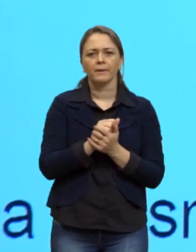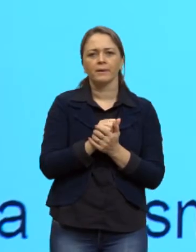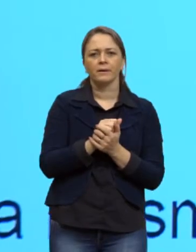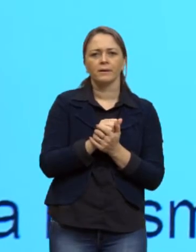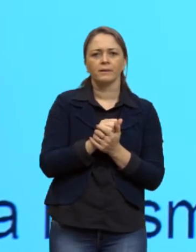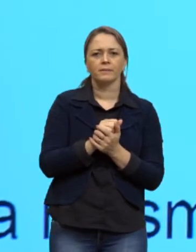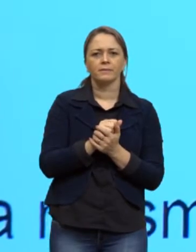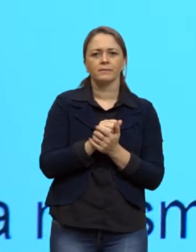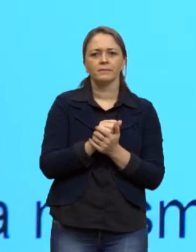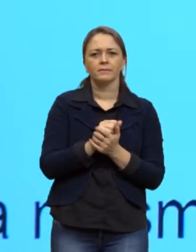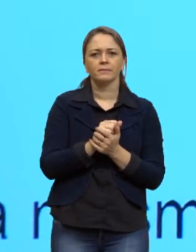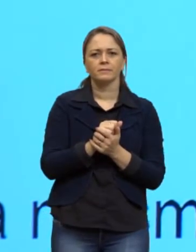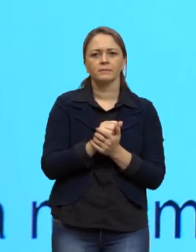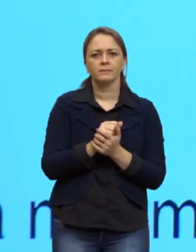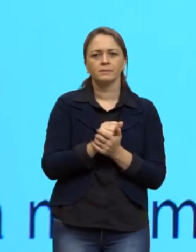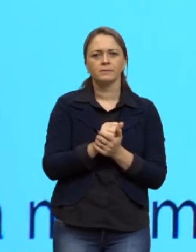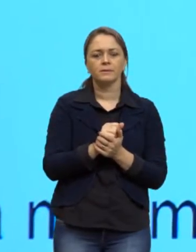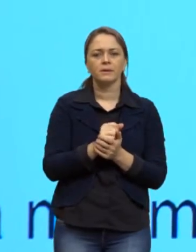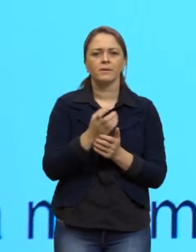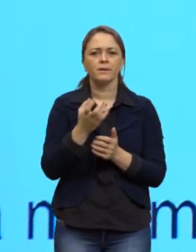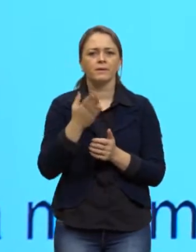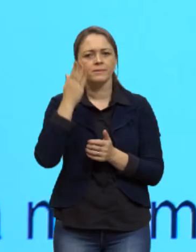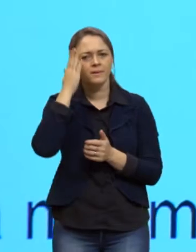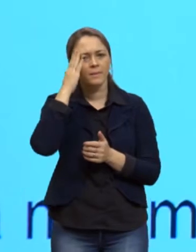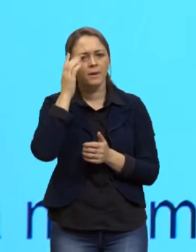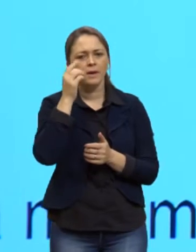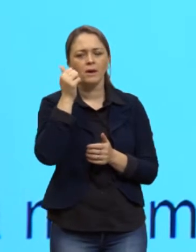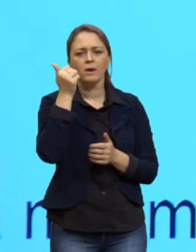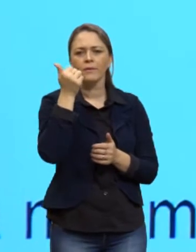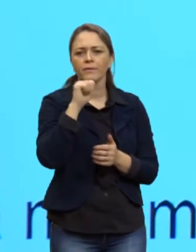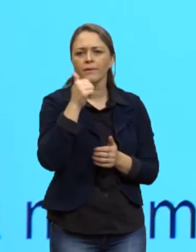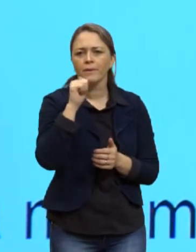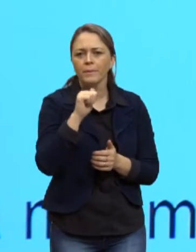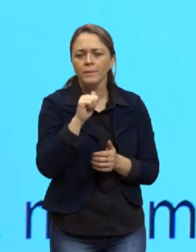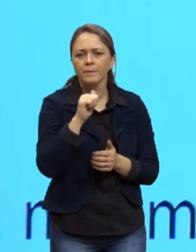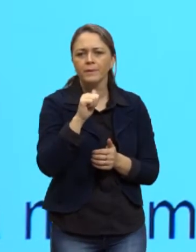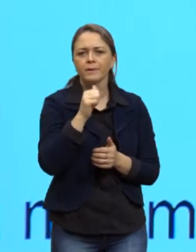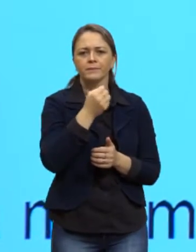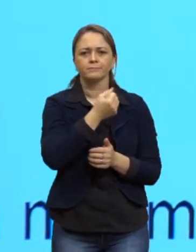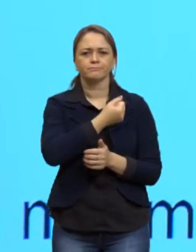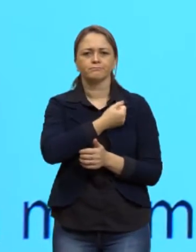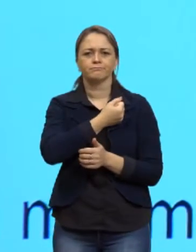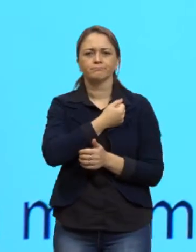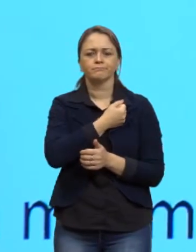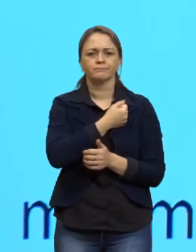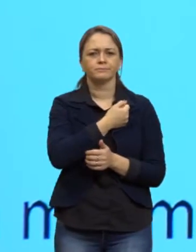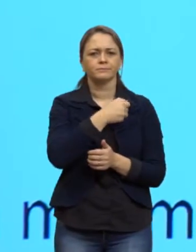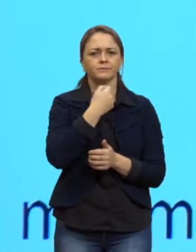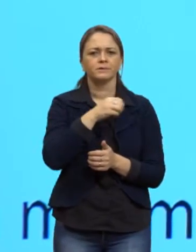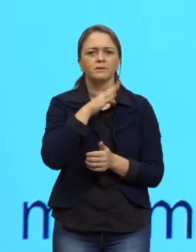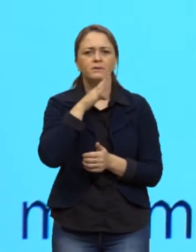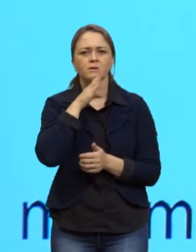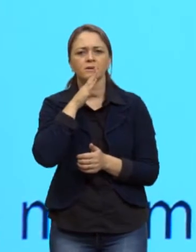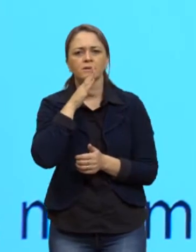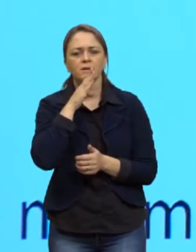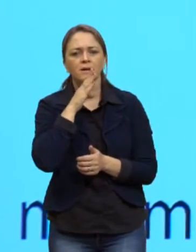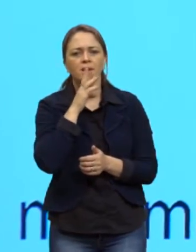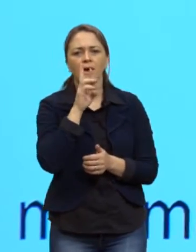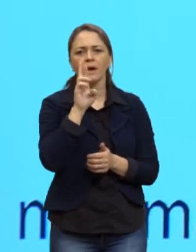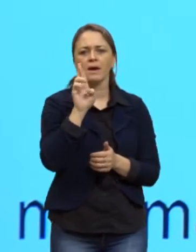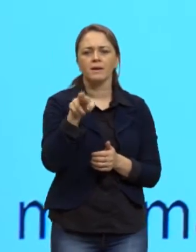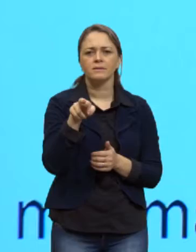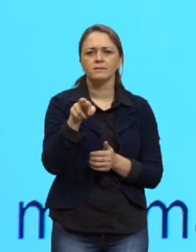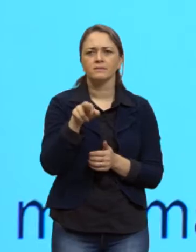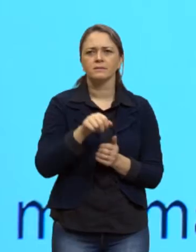décimo primeiro termo. Então, eu preciso conhecer a razão. Então, eu vou pegar o quarto termo e para